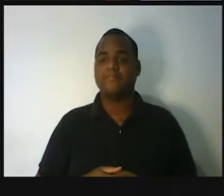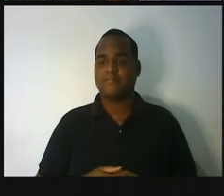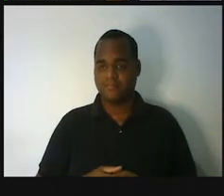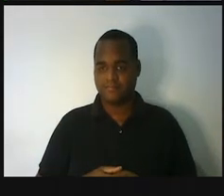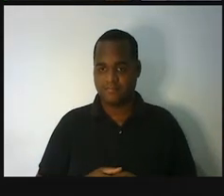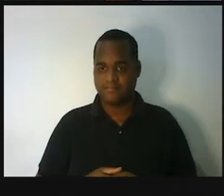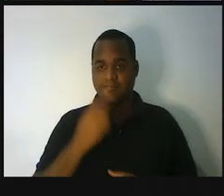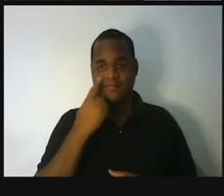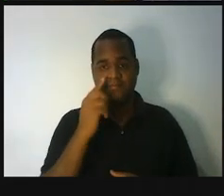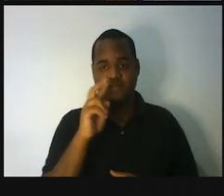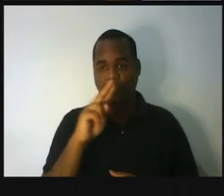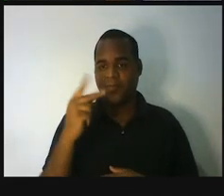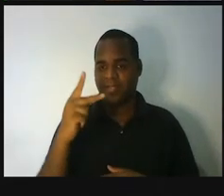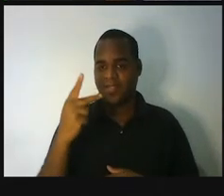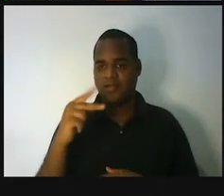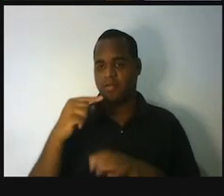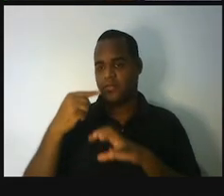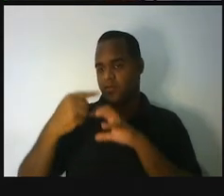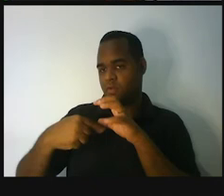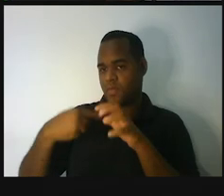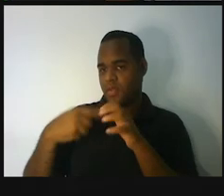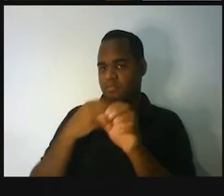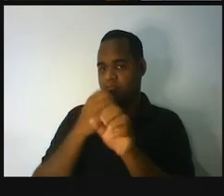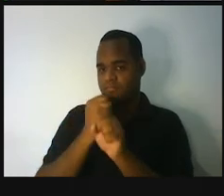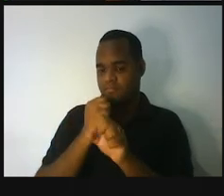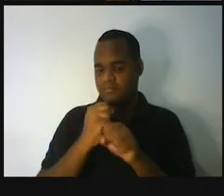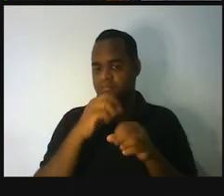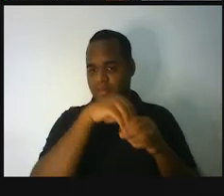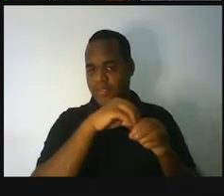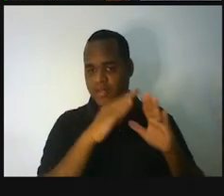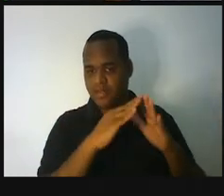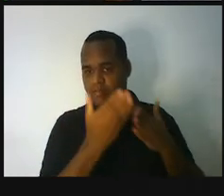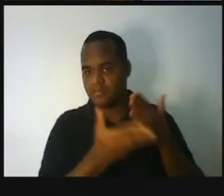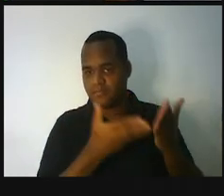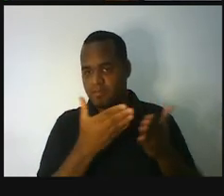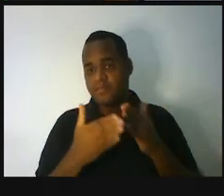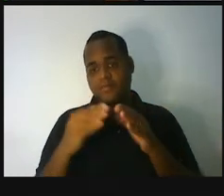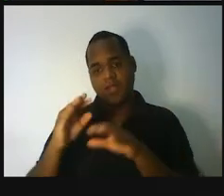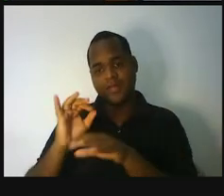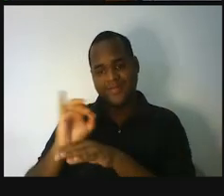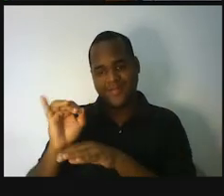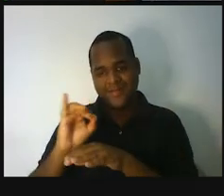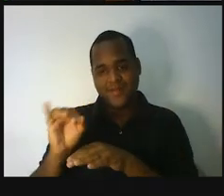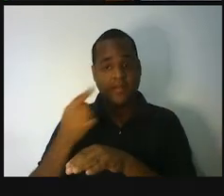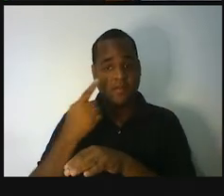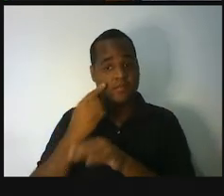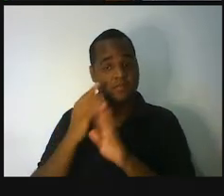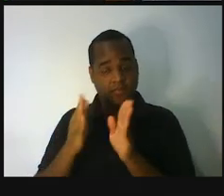global é o internacional mais o doméstico? Isso aqui ajuda muito.